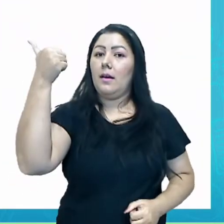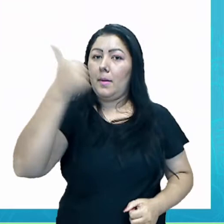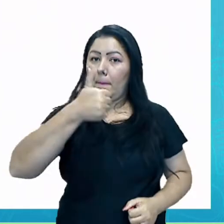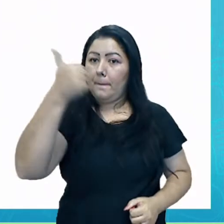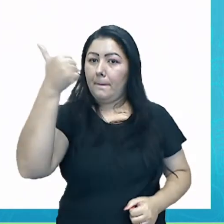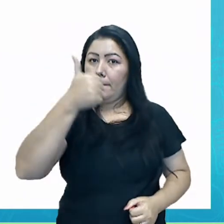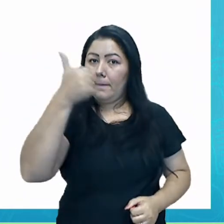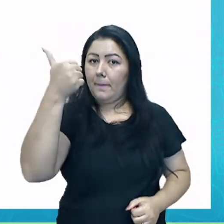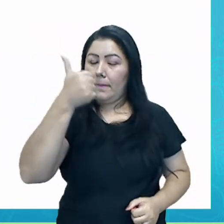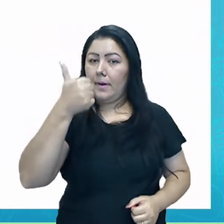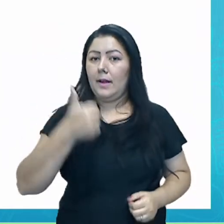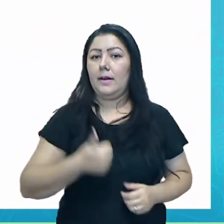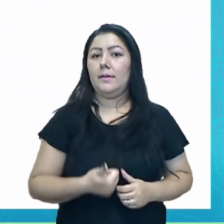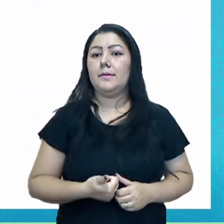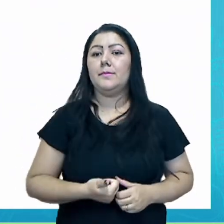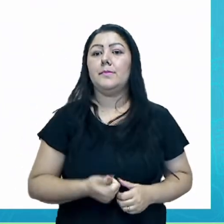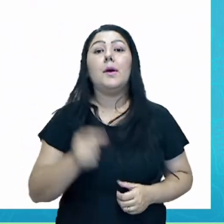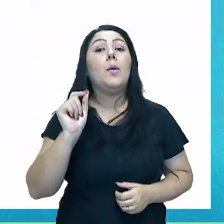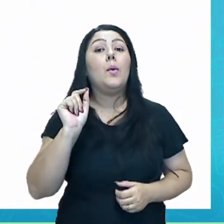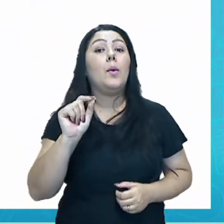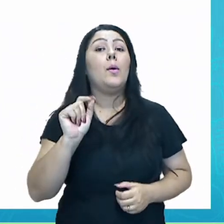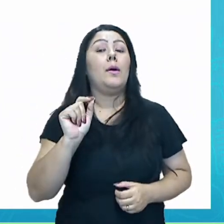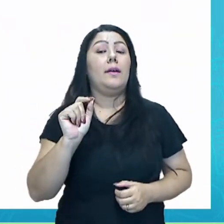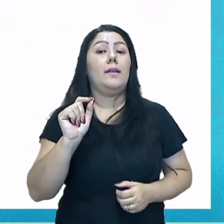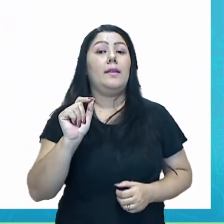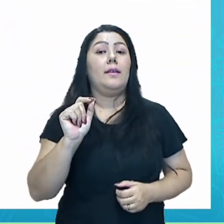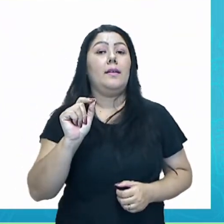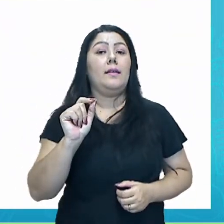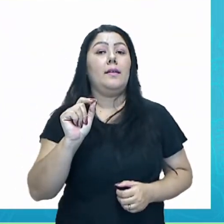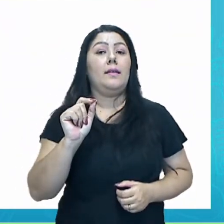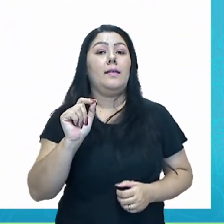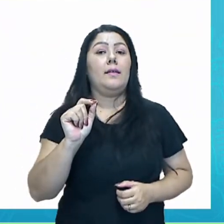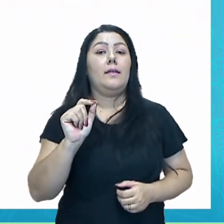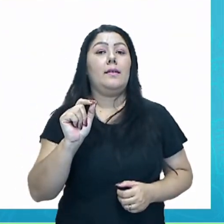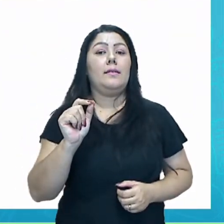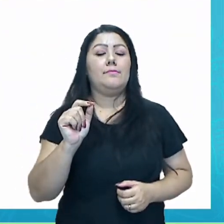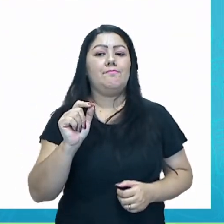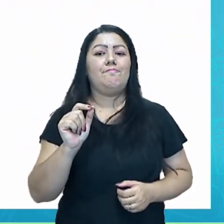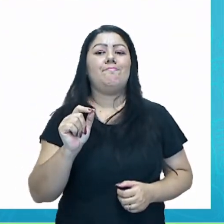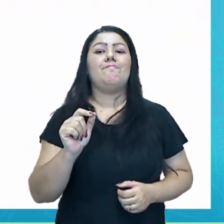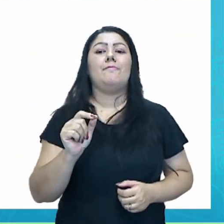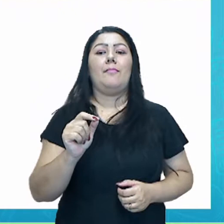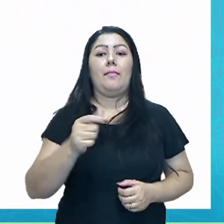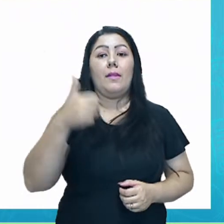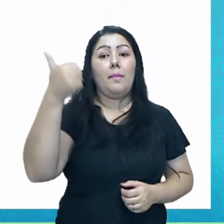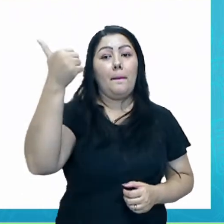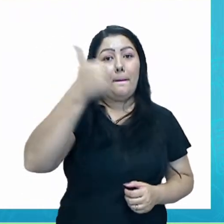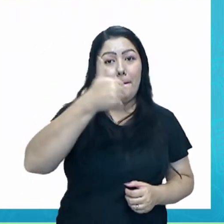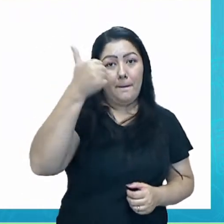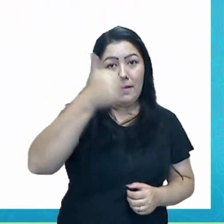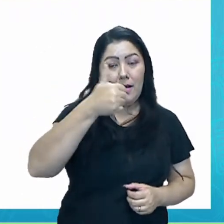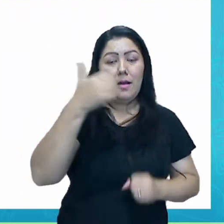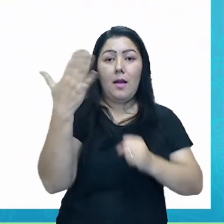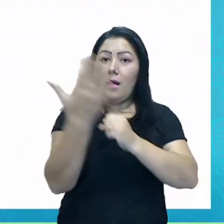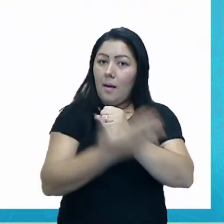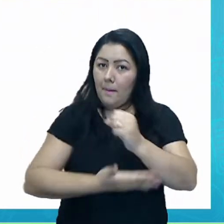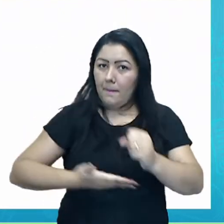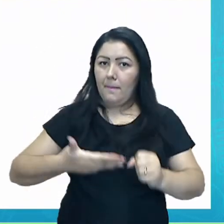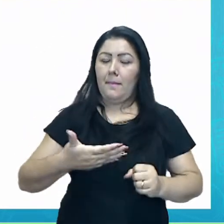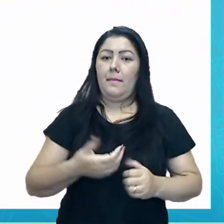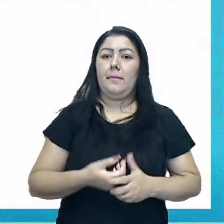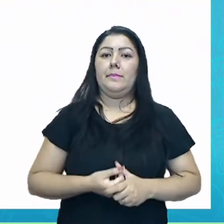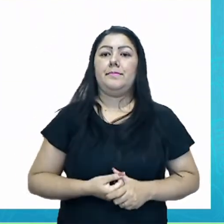voltando lá. Então, todas as que estão em primeiro, são cores primárias. Todas as que estão